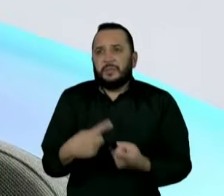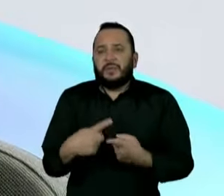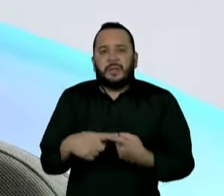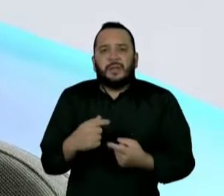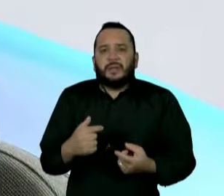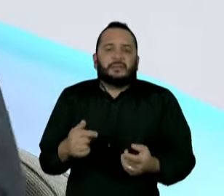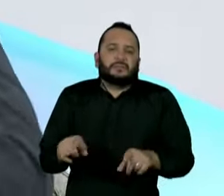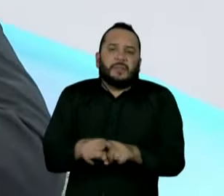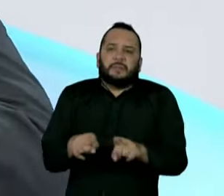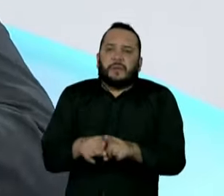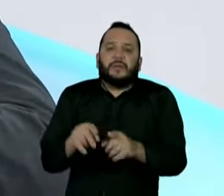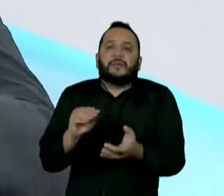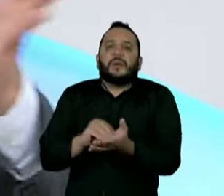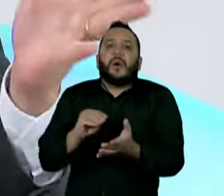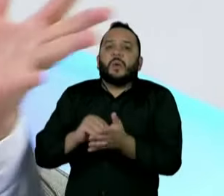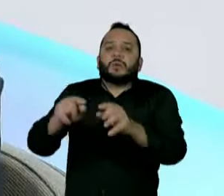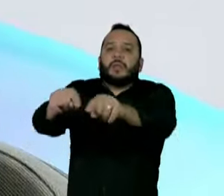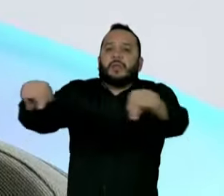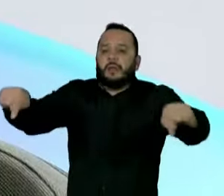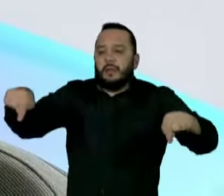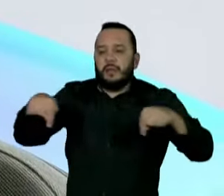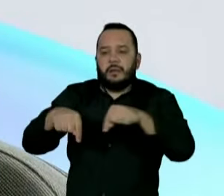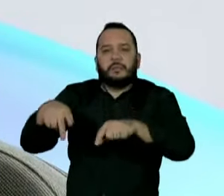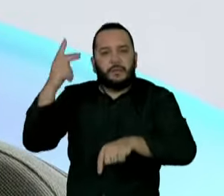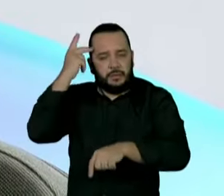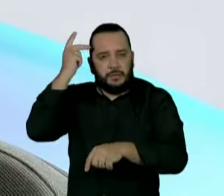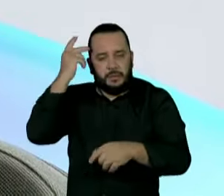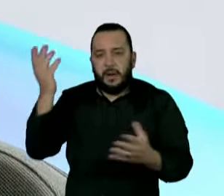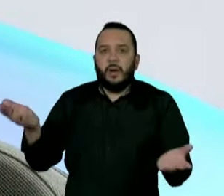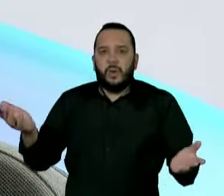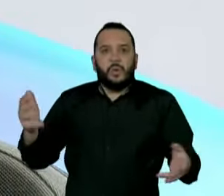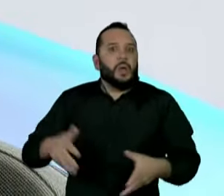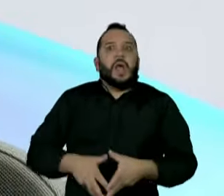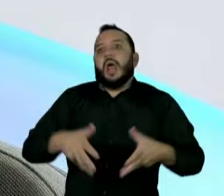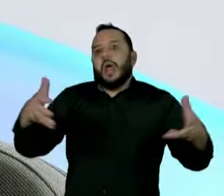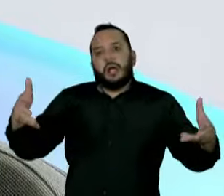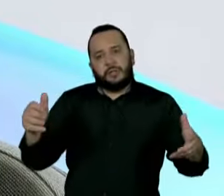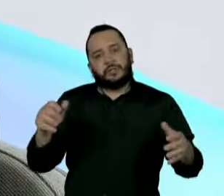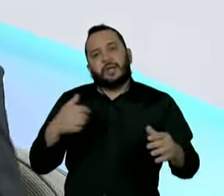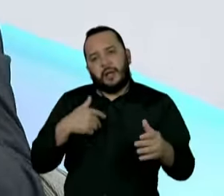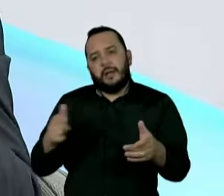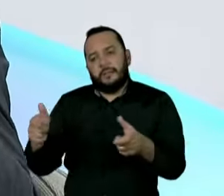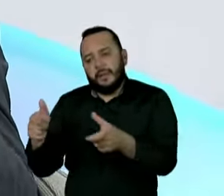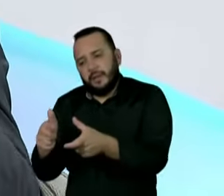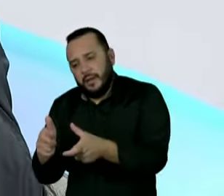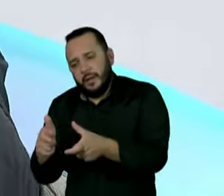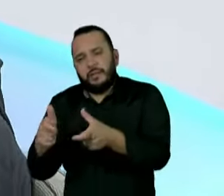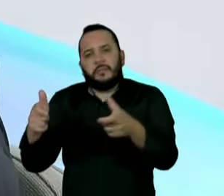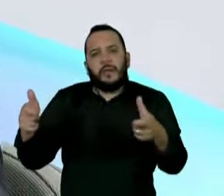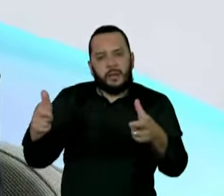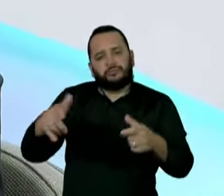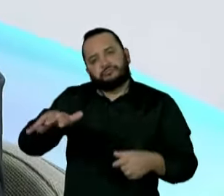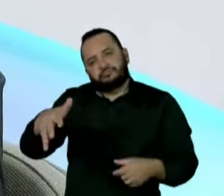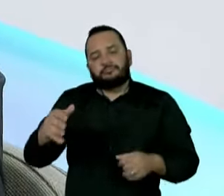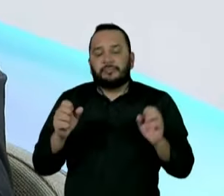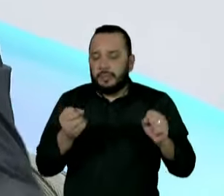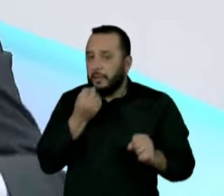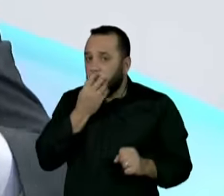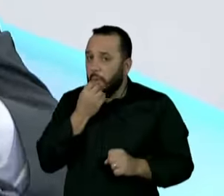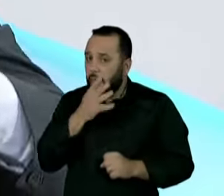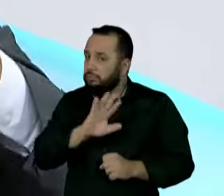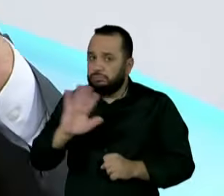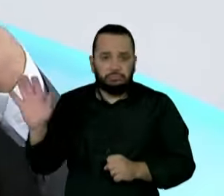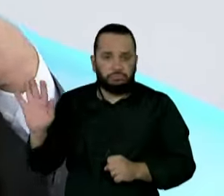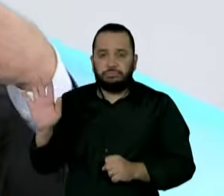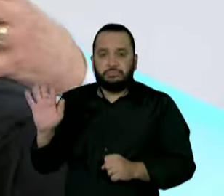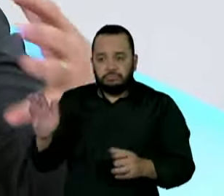grandes produtores. Mas nós temos diversos pequenos produtores e médios produtores que são muito importantes. Nós temos que voltar à nossa vocação, que é a